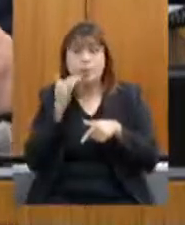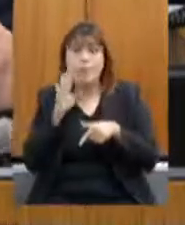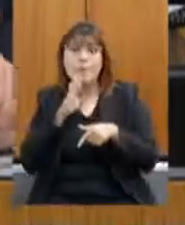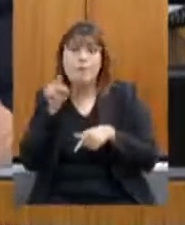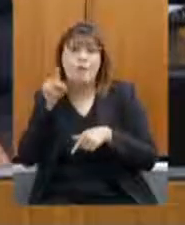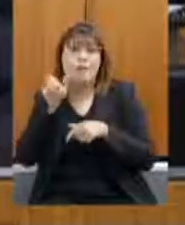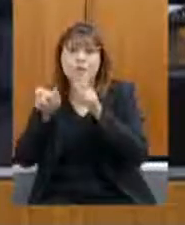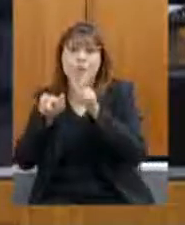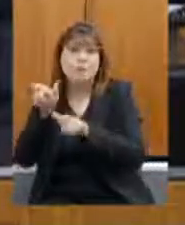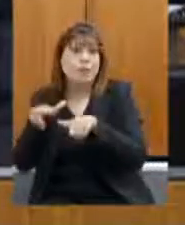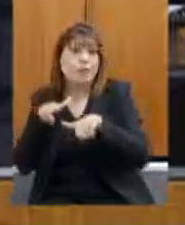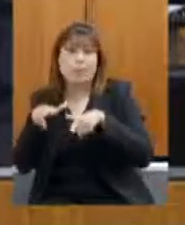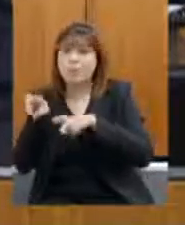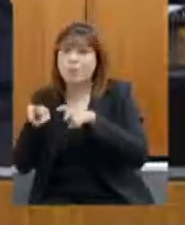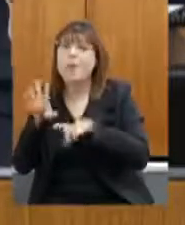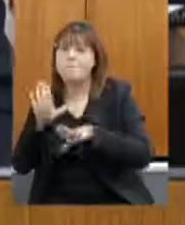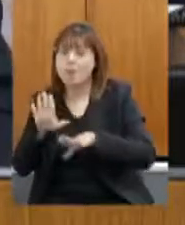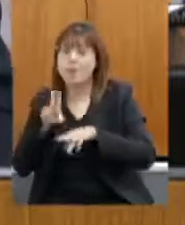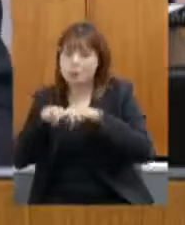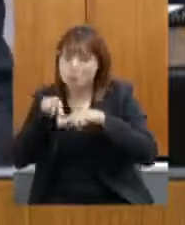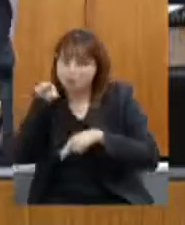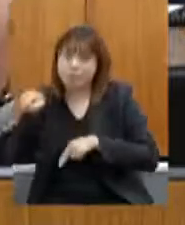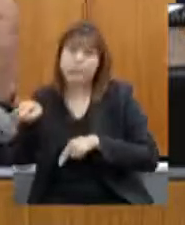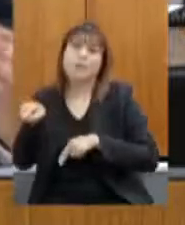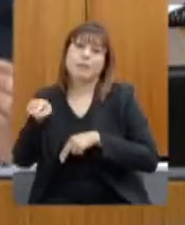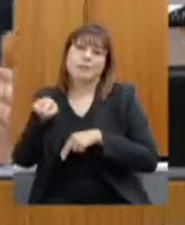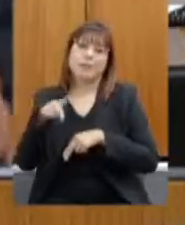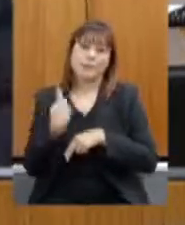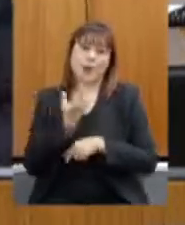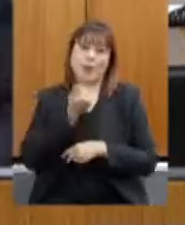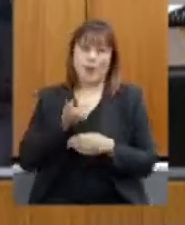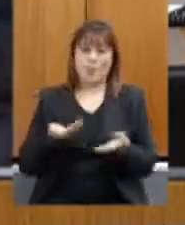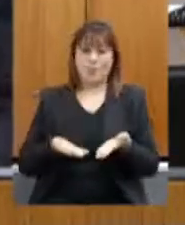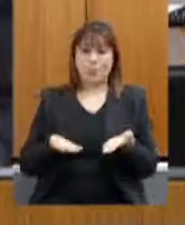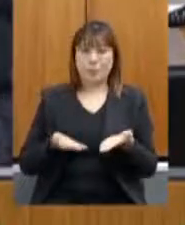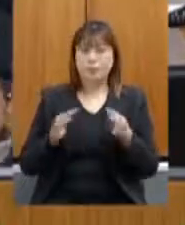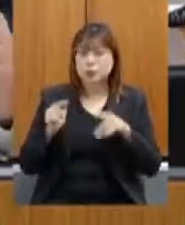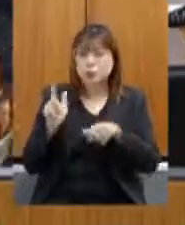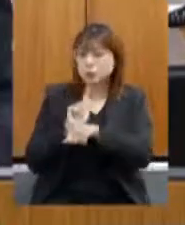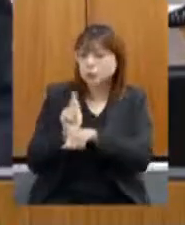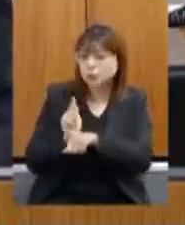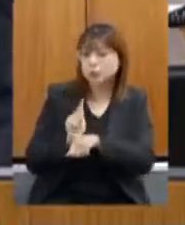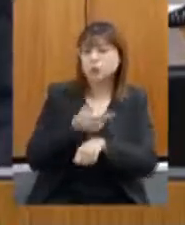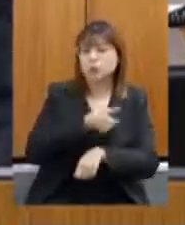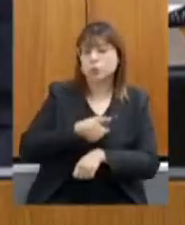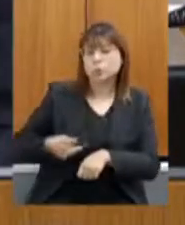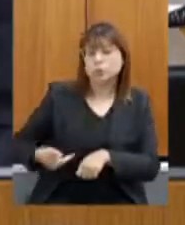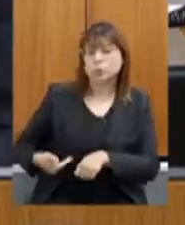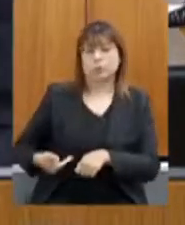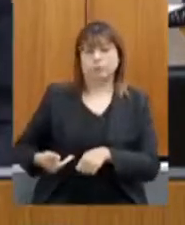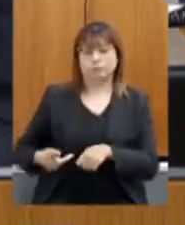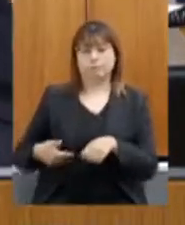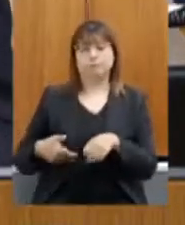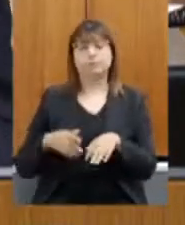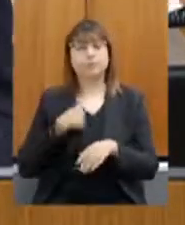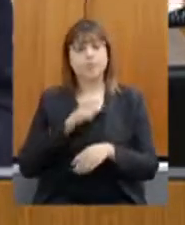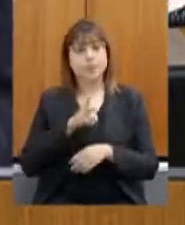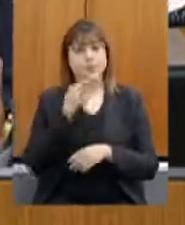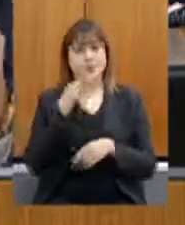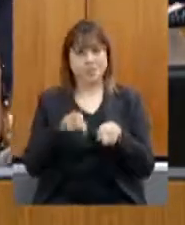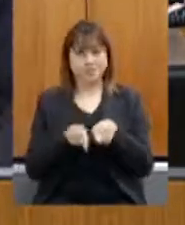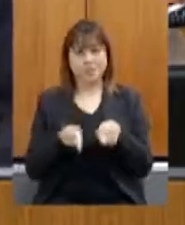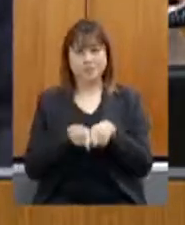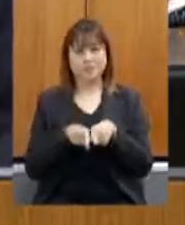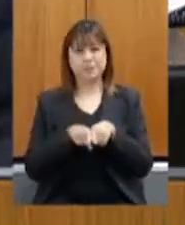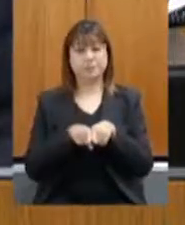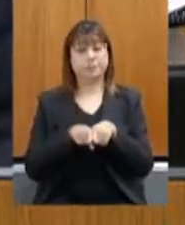os agentes relacionados ao agronegócio de todos os gestores públicos e como eu sempre digo só